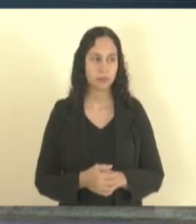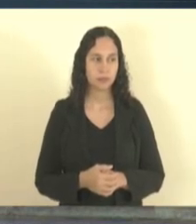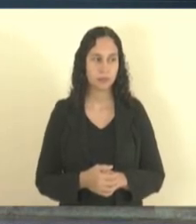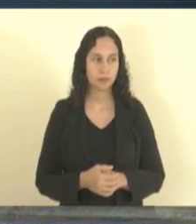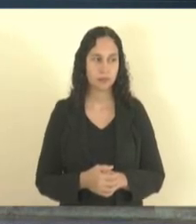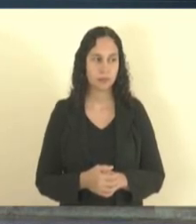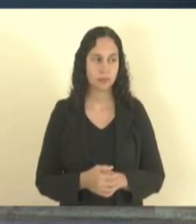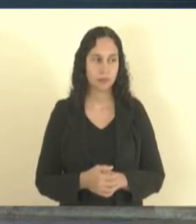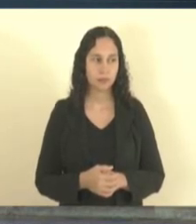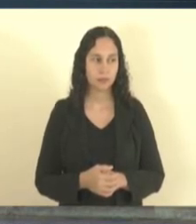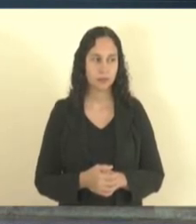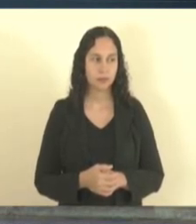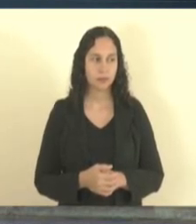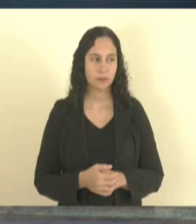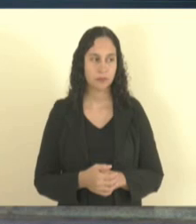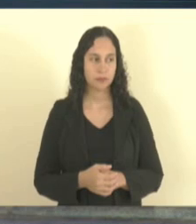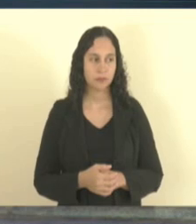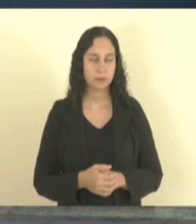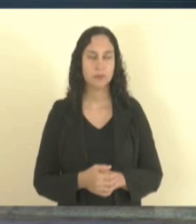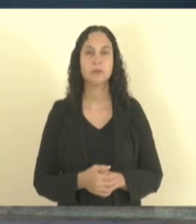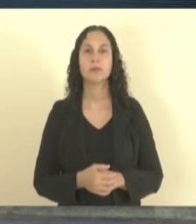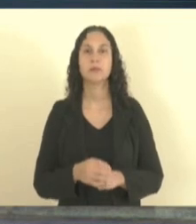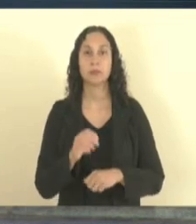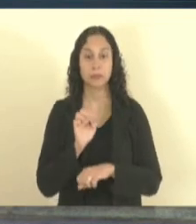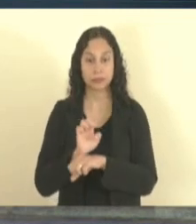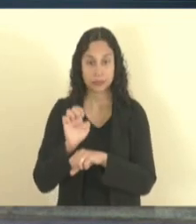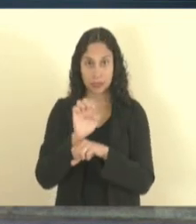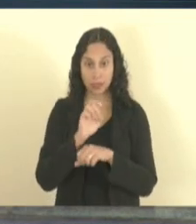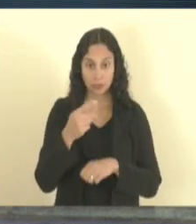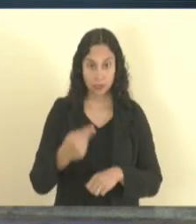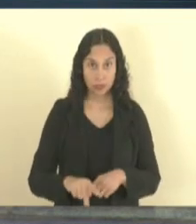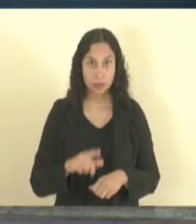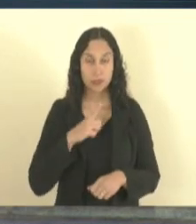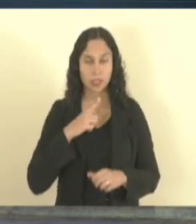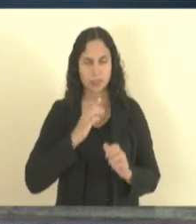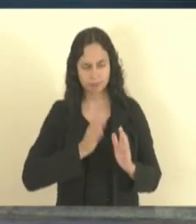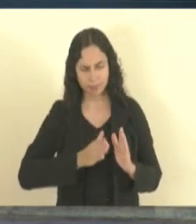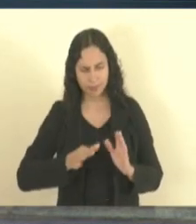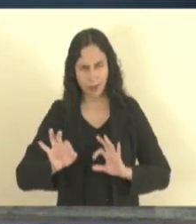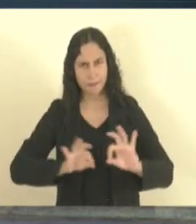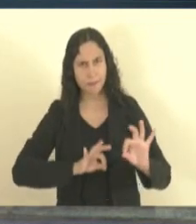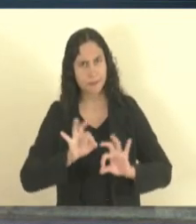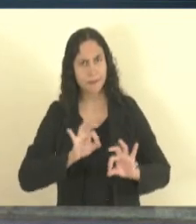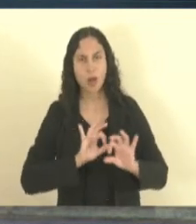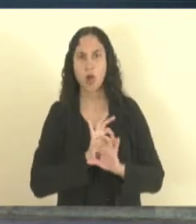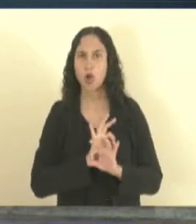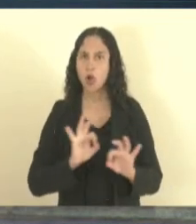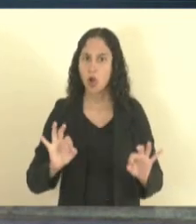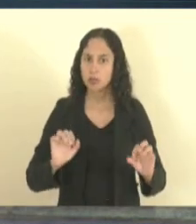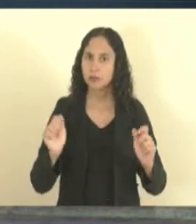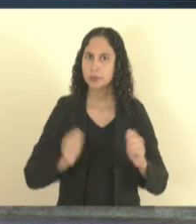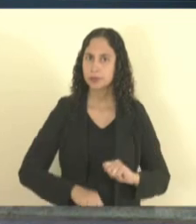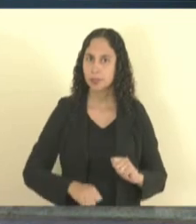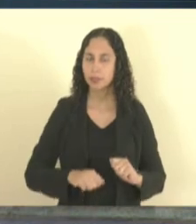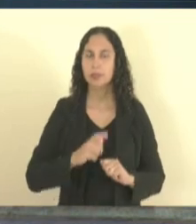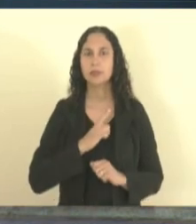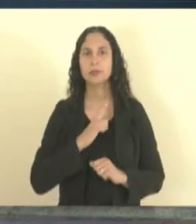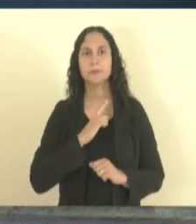em matéria de endividamento o estado né com uma condição muito boa inclusive o banco